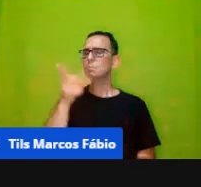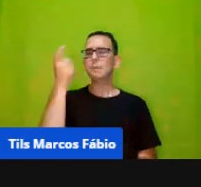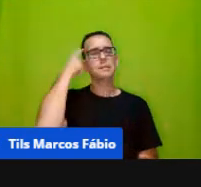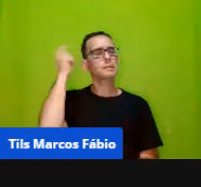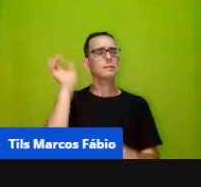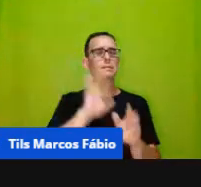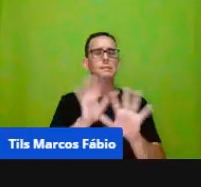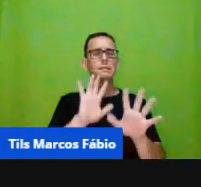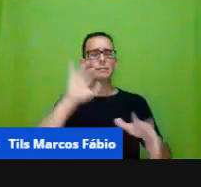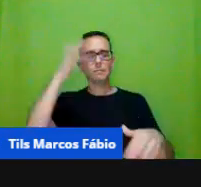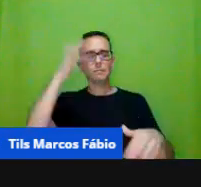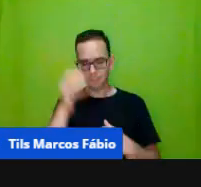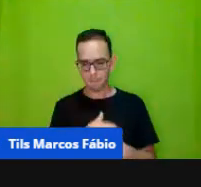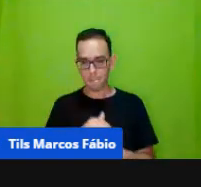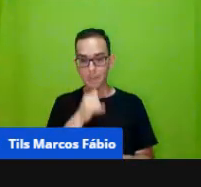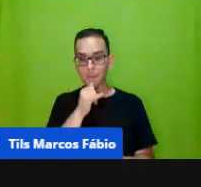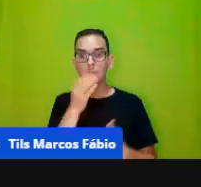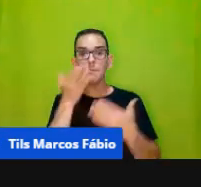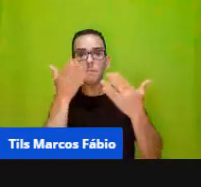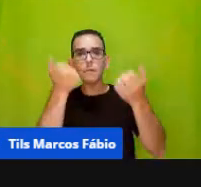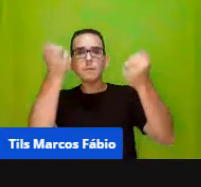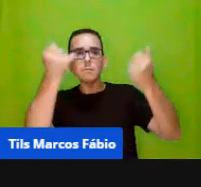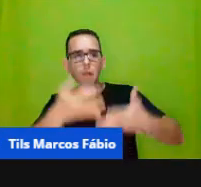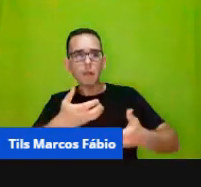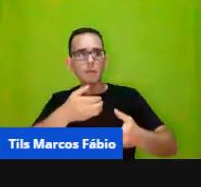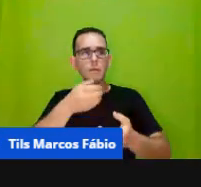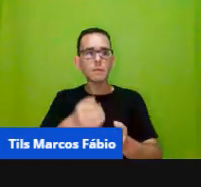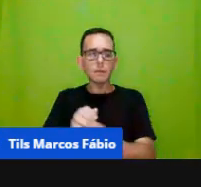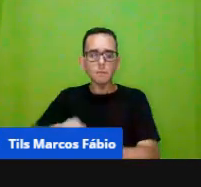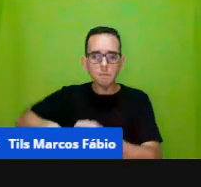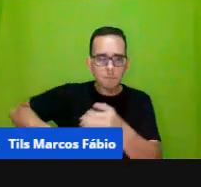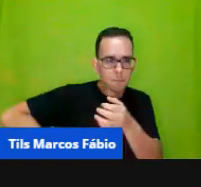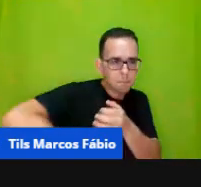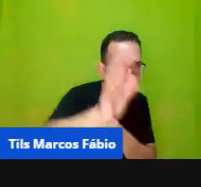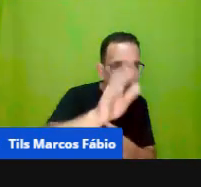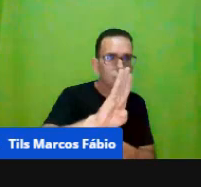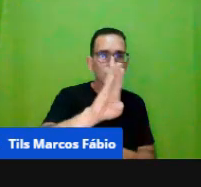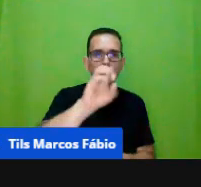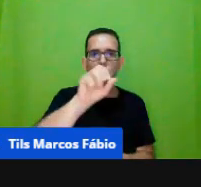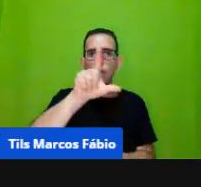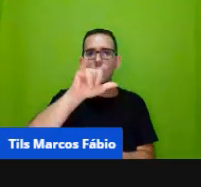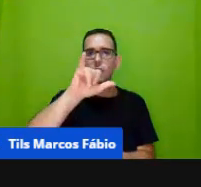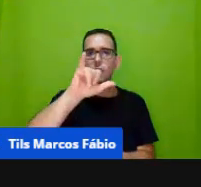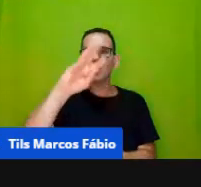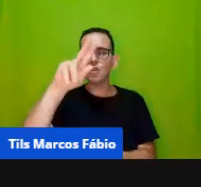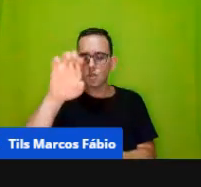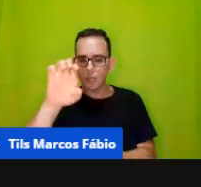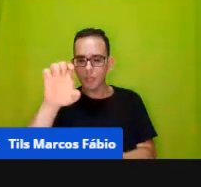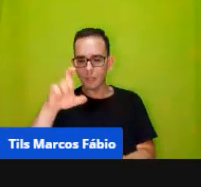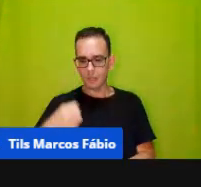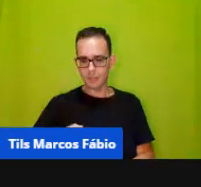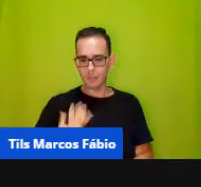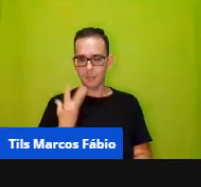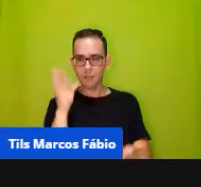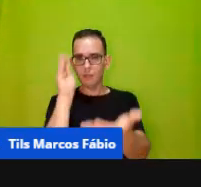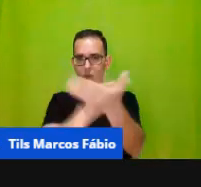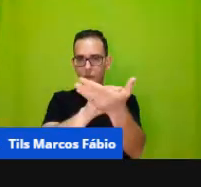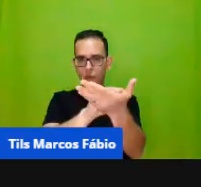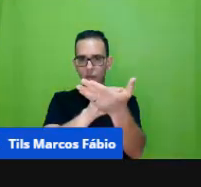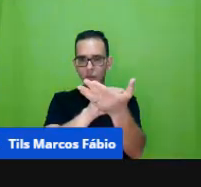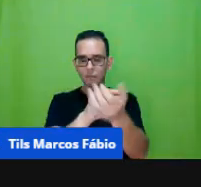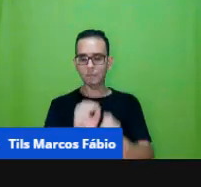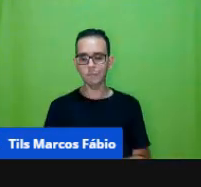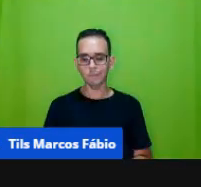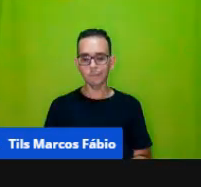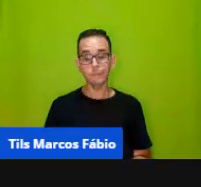eu tenho um exemplo aí de um jogo de boliche montado pela professora onde ela colocou os números ali certo se eu vou